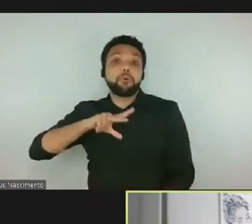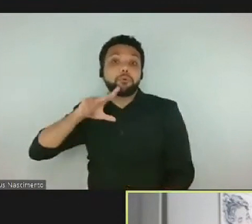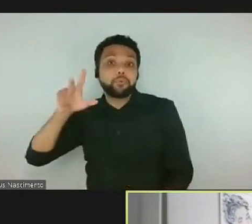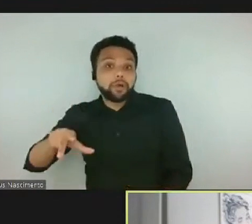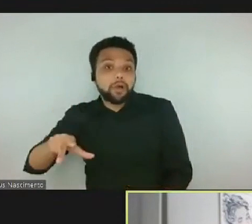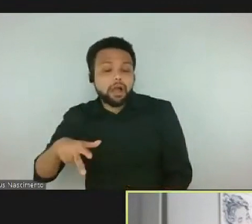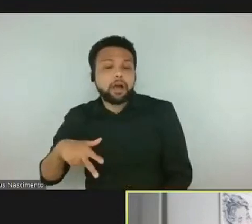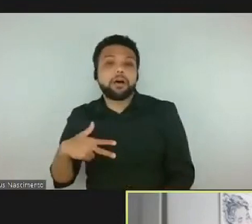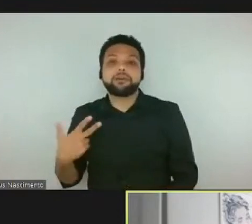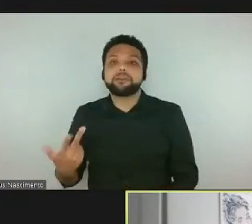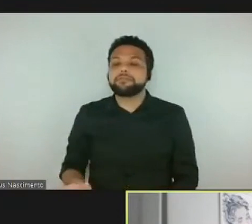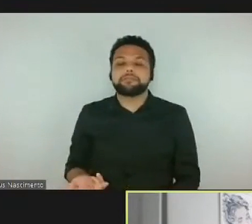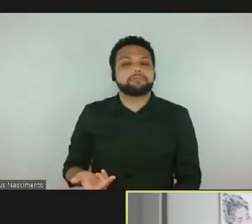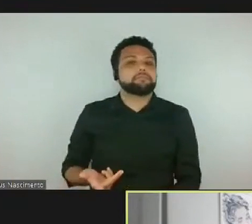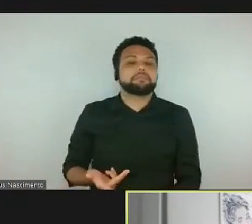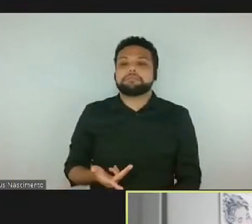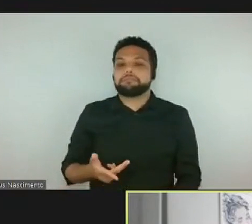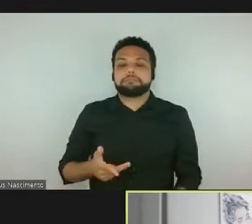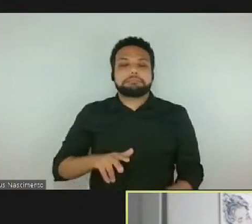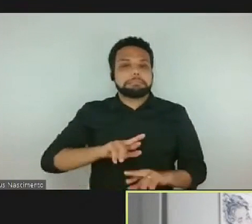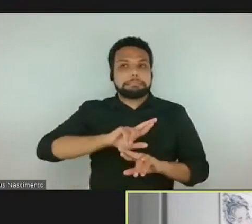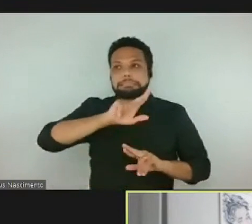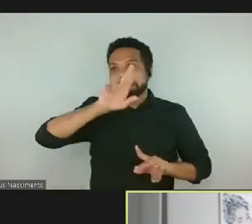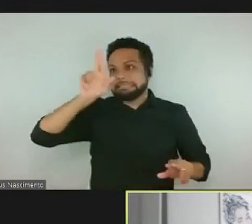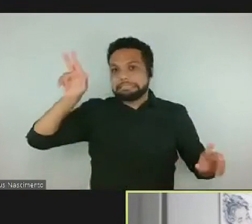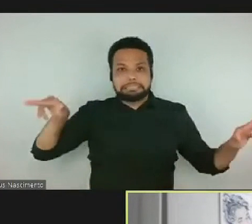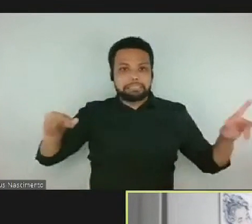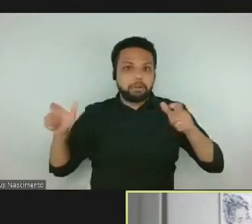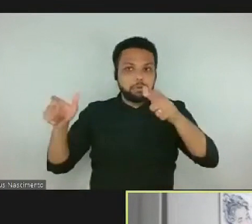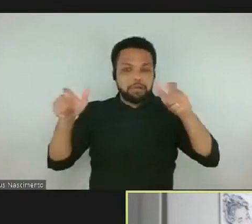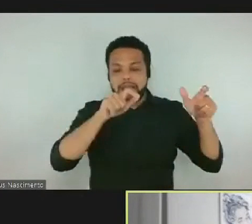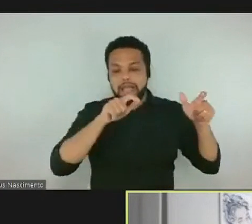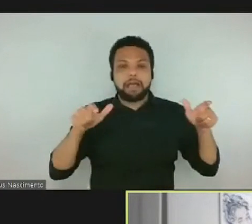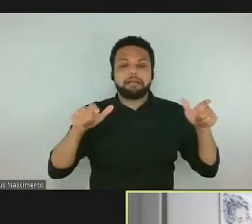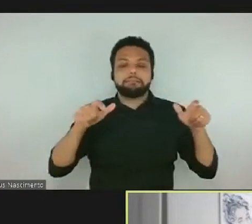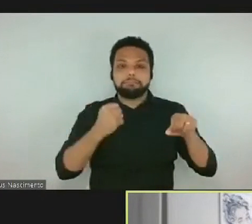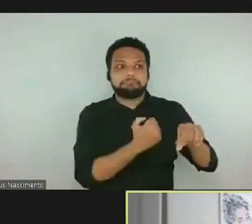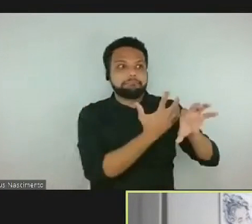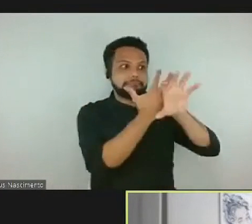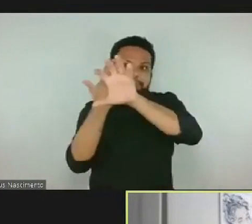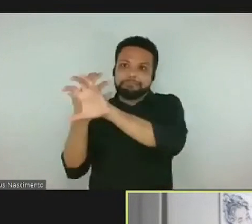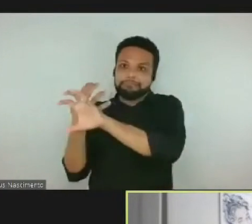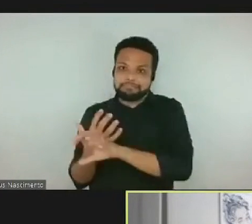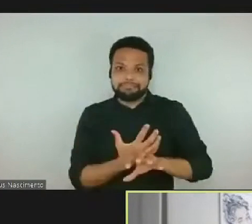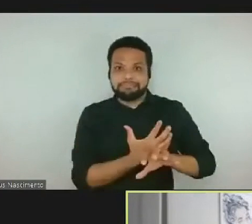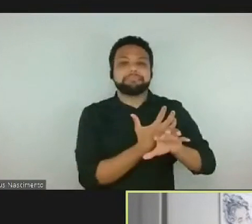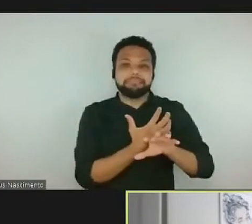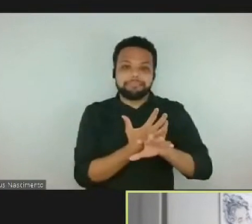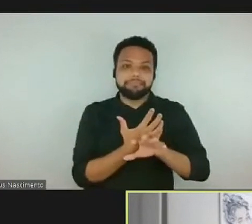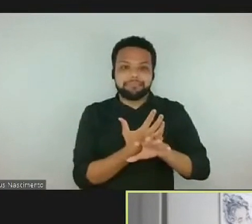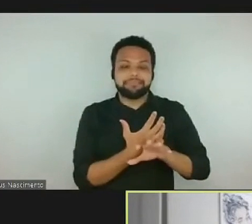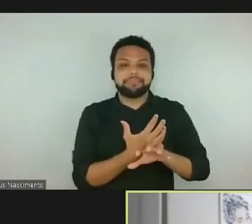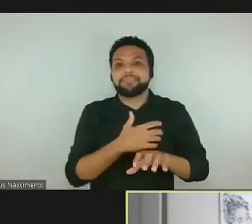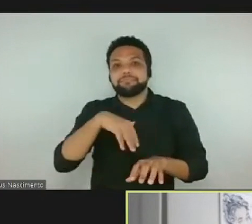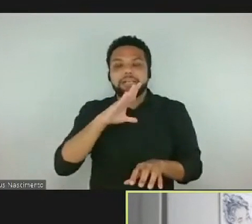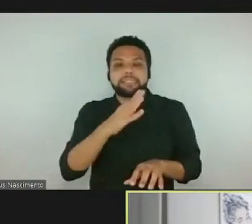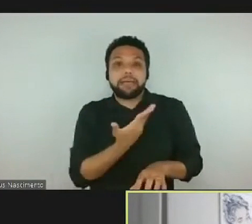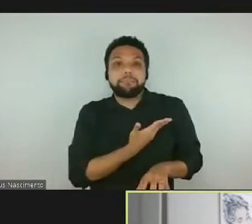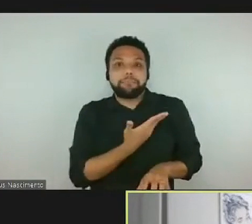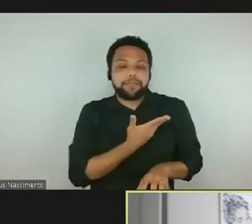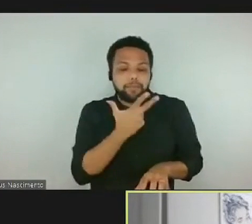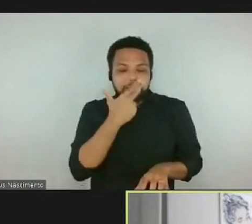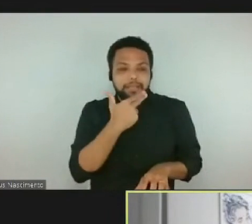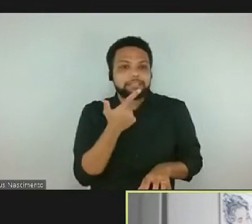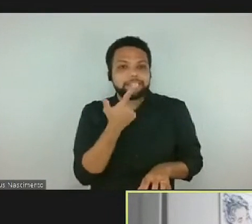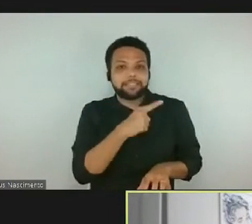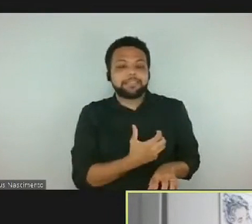nesse compartilhamento online, às vezes a gente fica meio amigo, porque acaba fazendo um